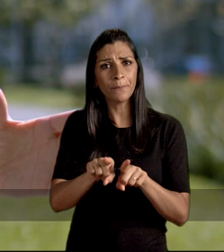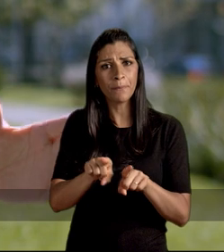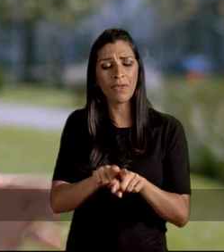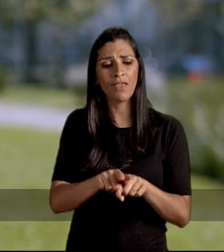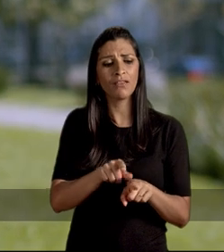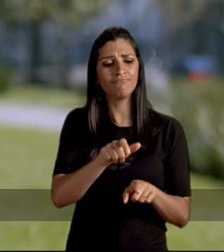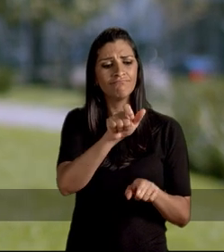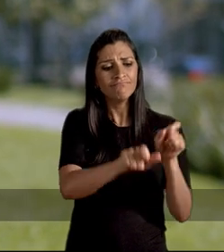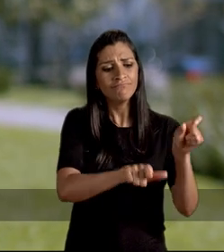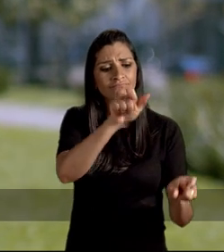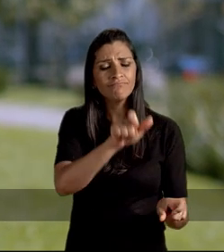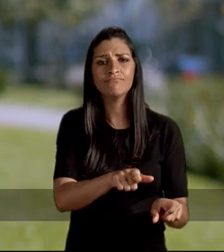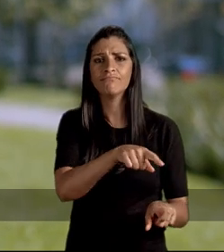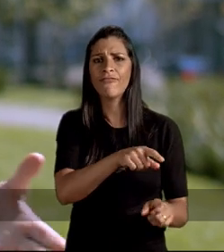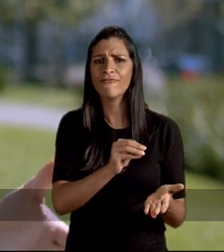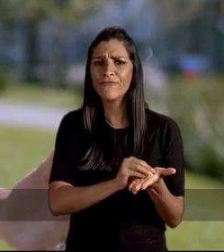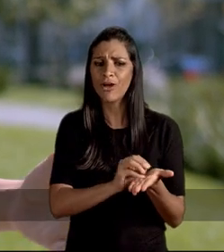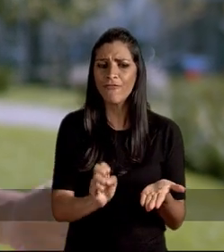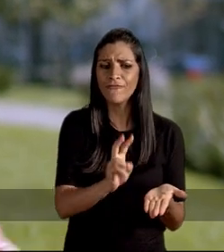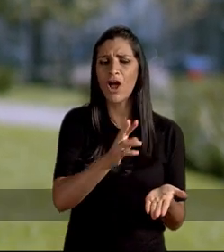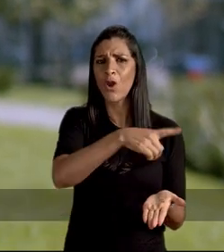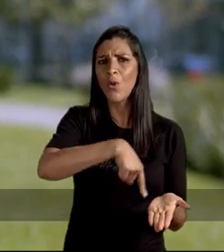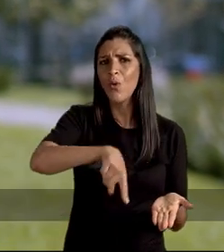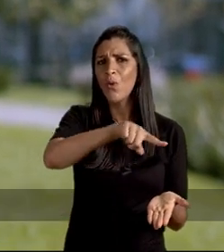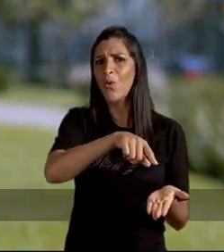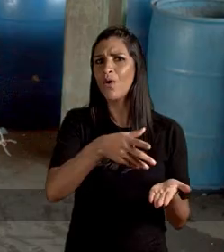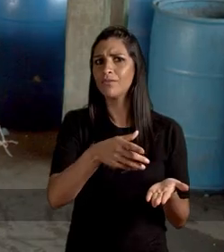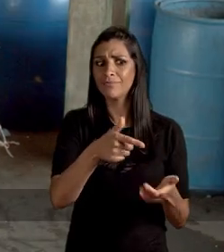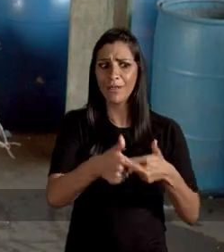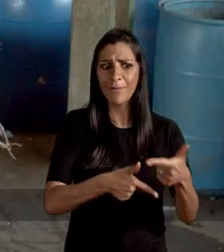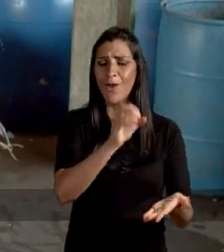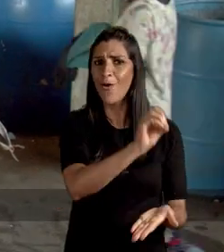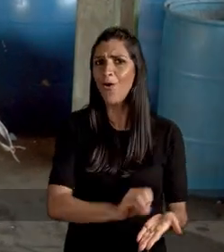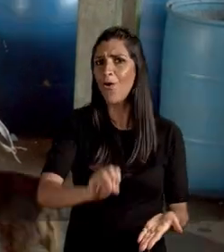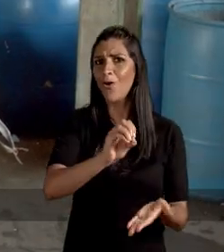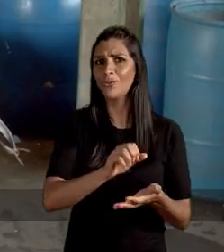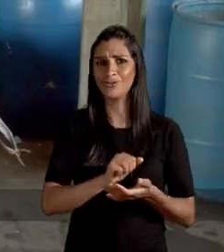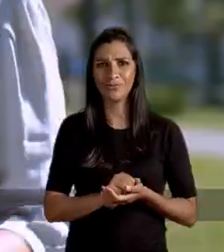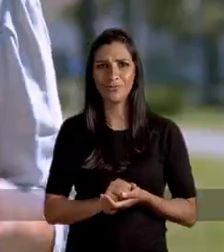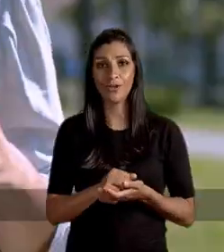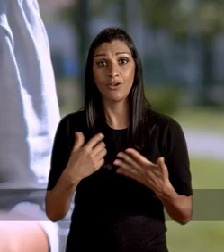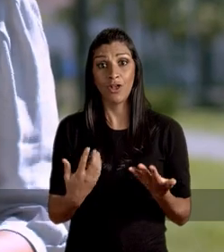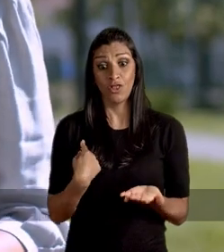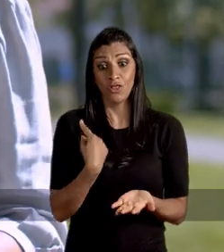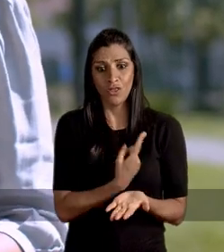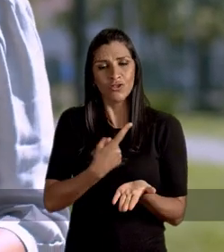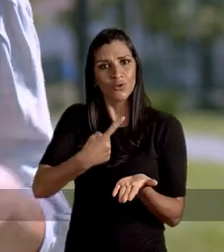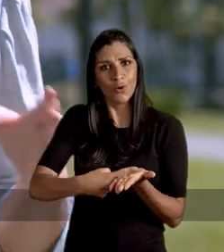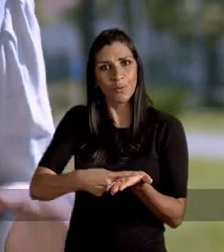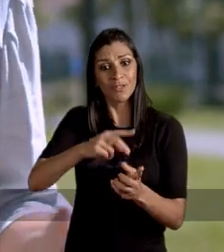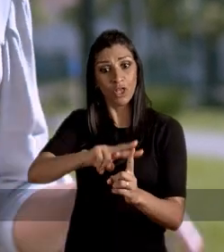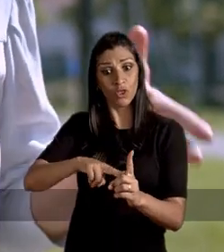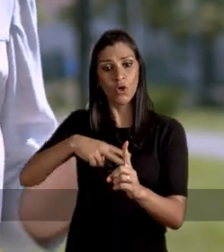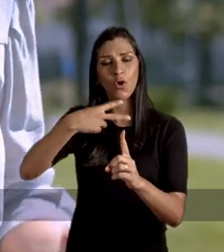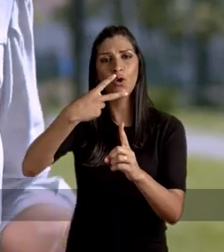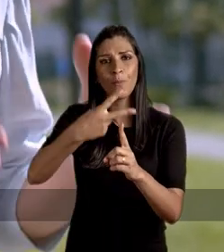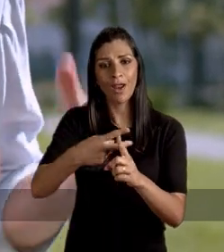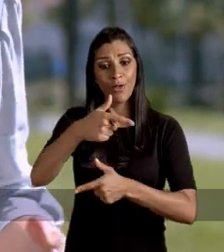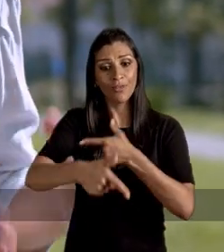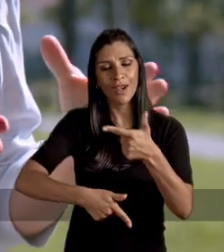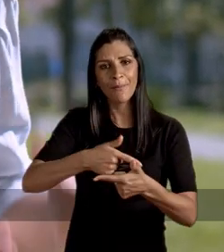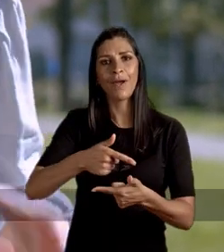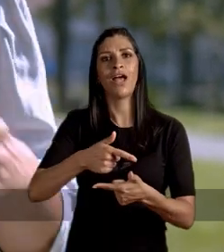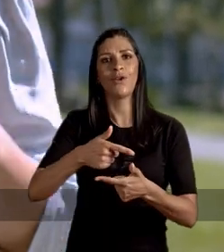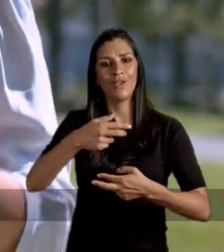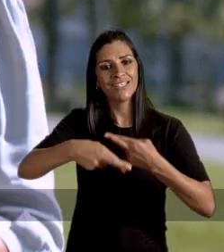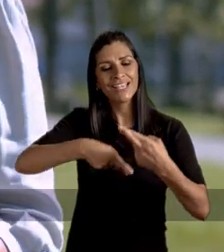Muito menos com as condições desumanas impostas a quem faz um trabalho tão importante. O nosso compromisso é pelo menos dobrar